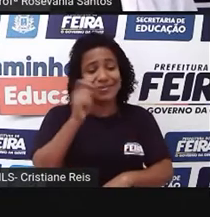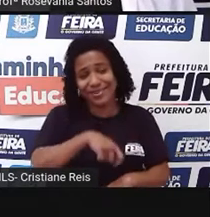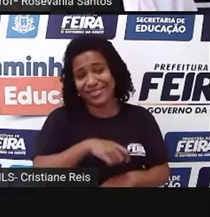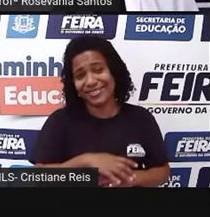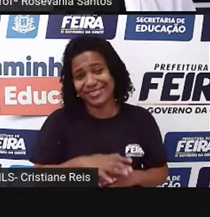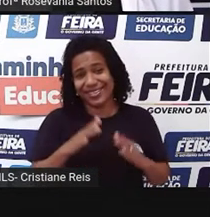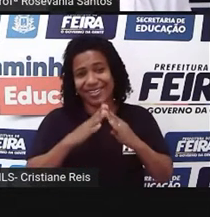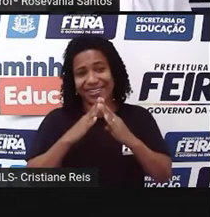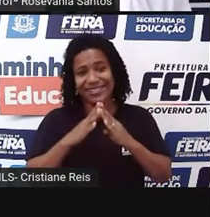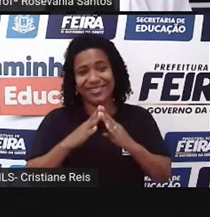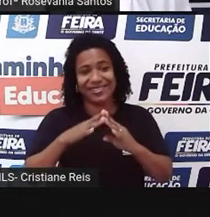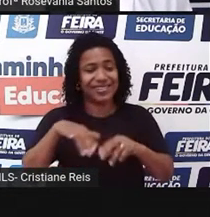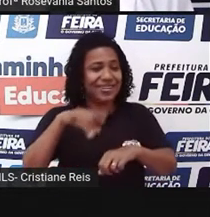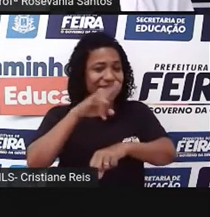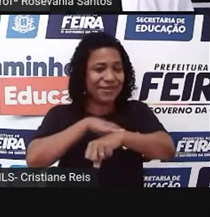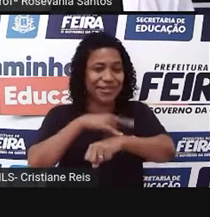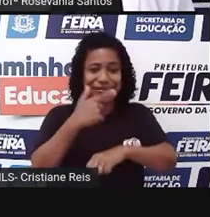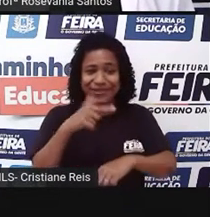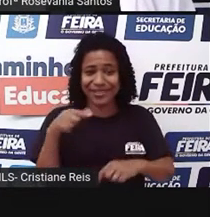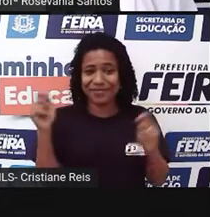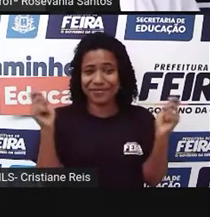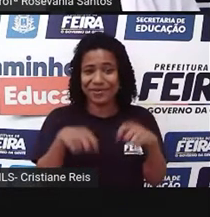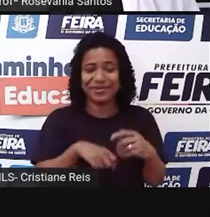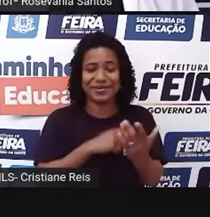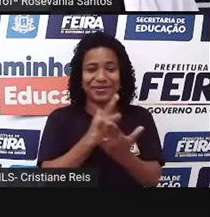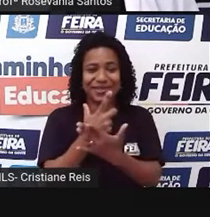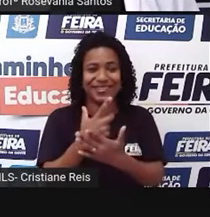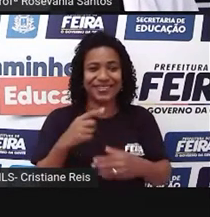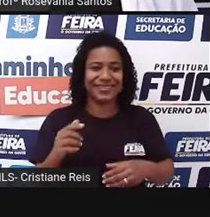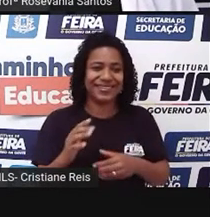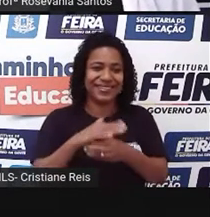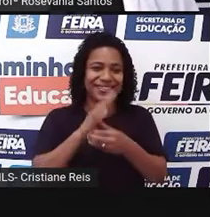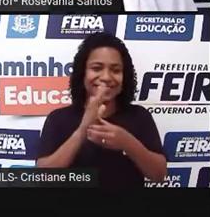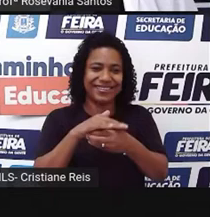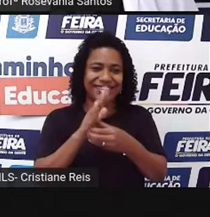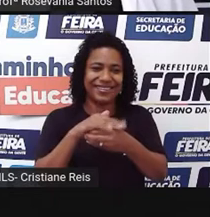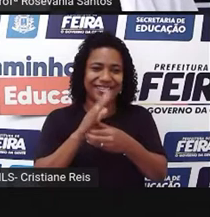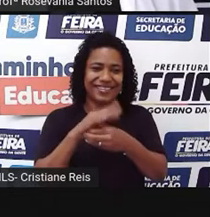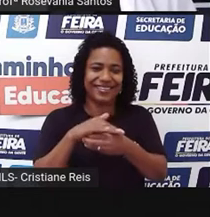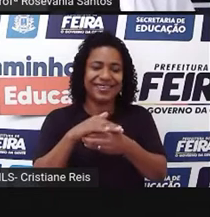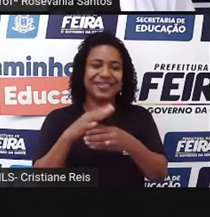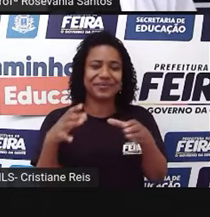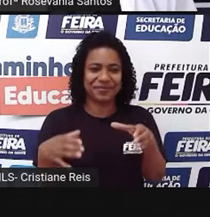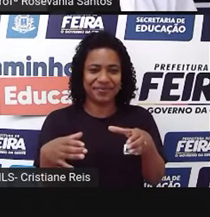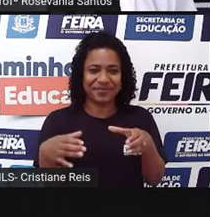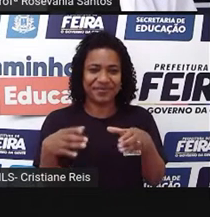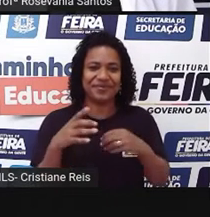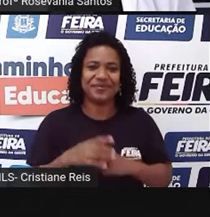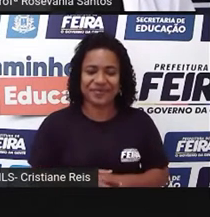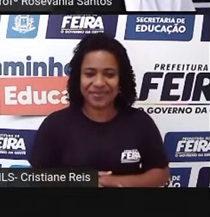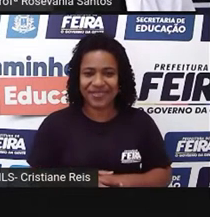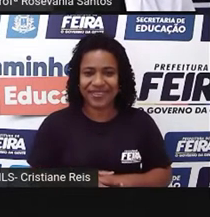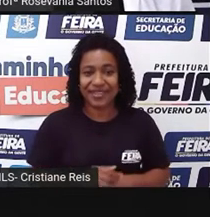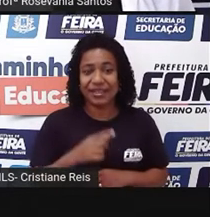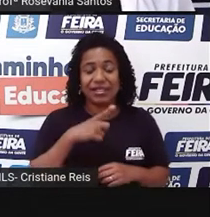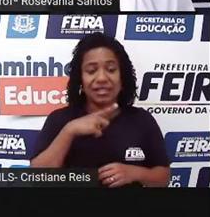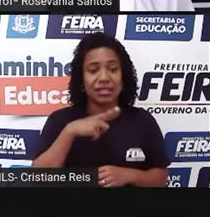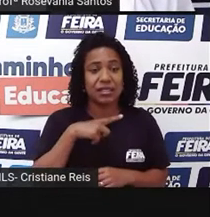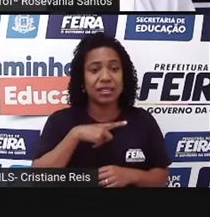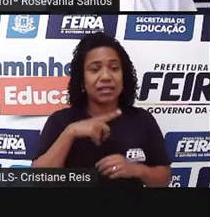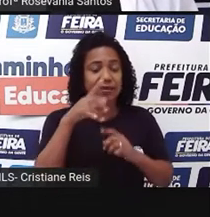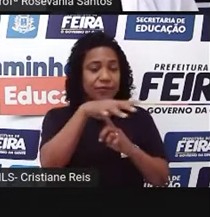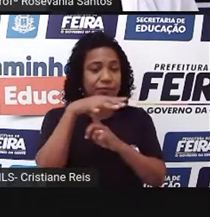banheiro ainda, dá para você resolver isso aí também. Então, na feira são vendidos produtos das mais variadas